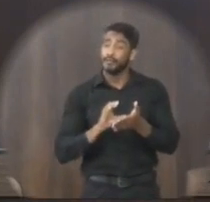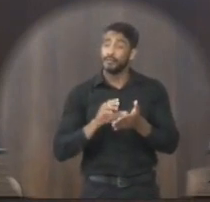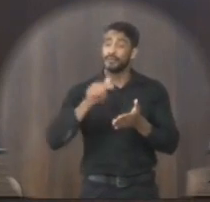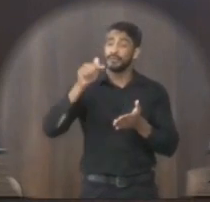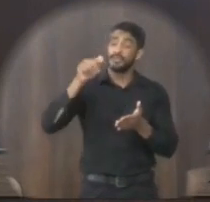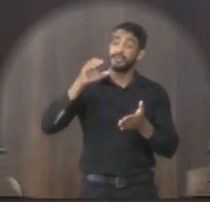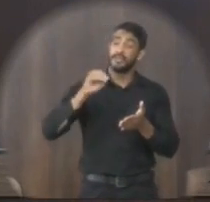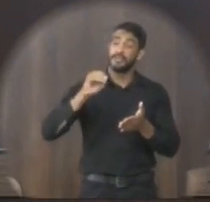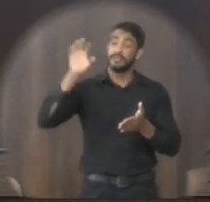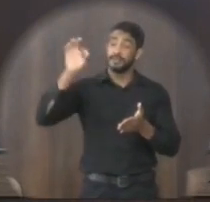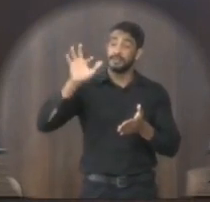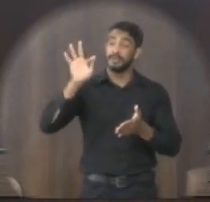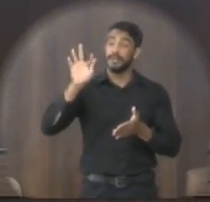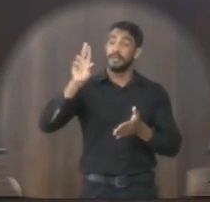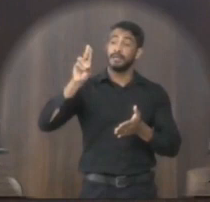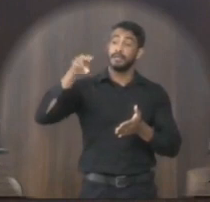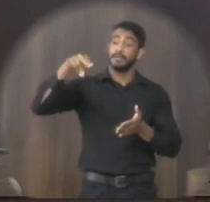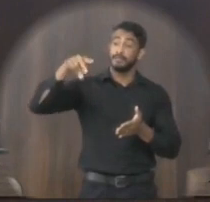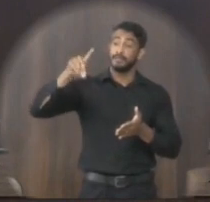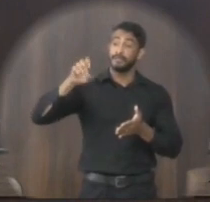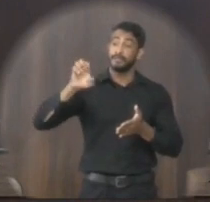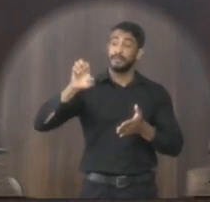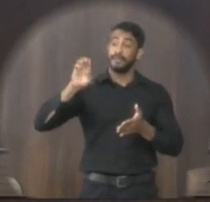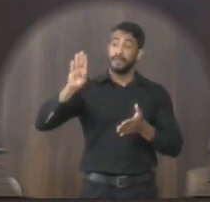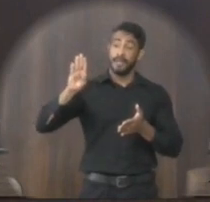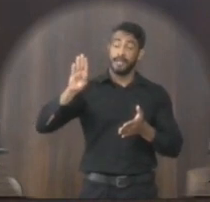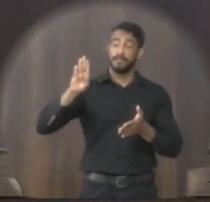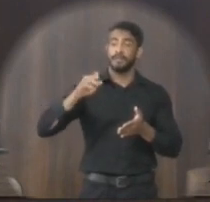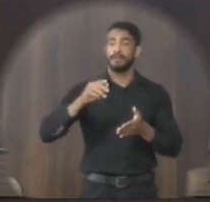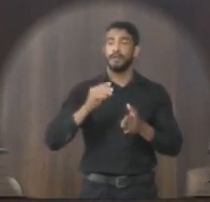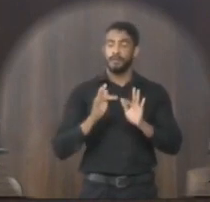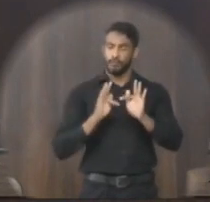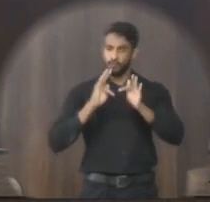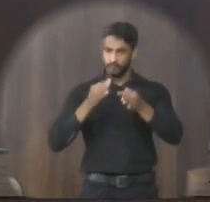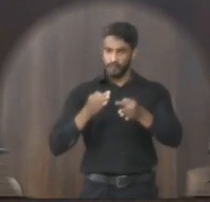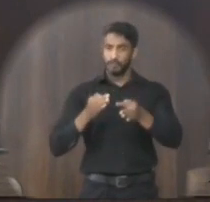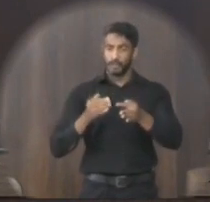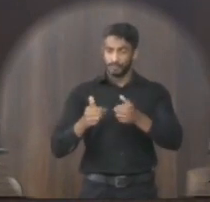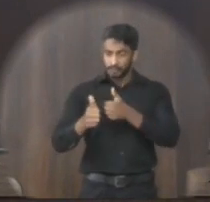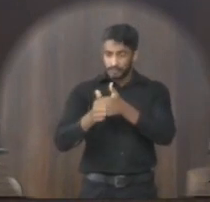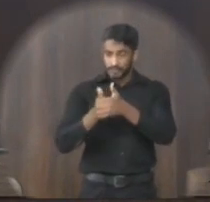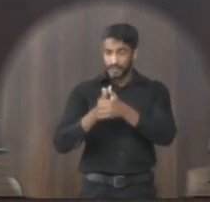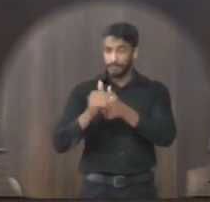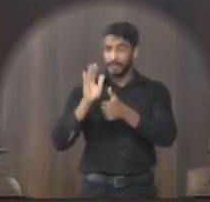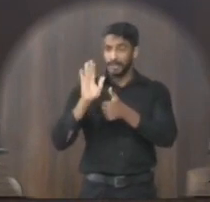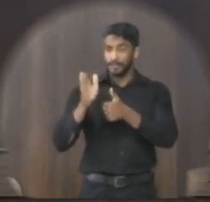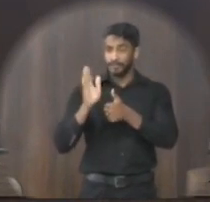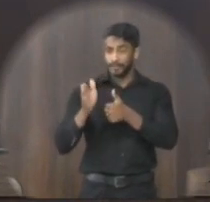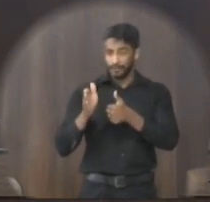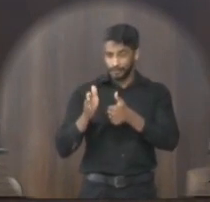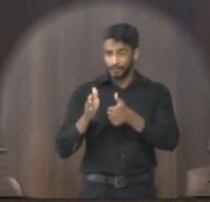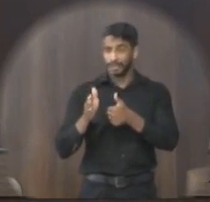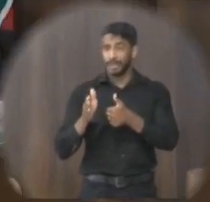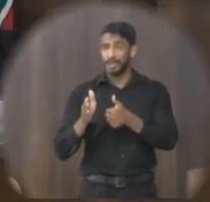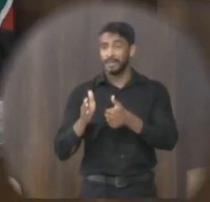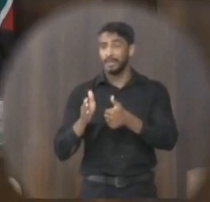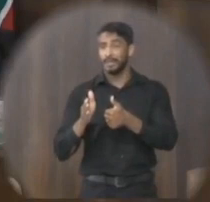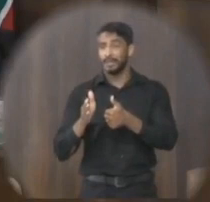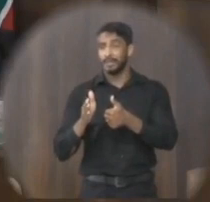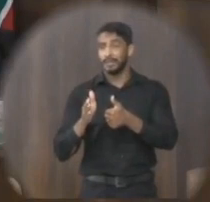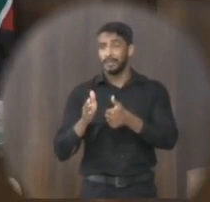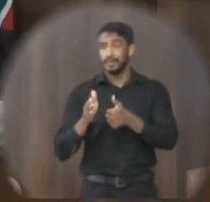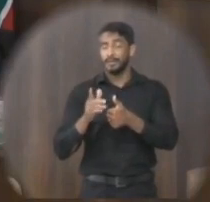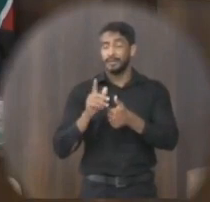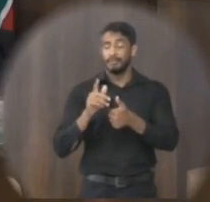70% do Fundeb em 2021 o fim do ano se aproxima e é um pseudo e uma